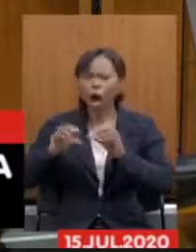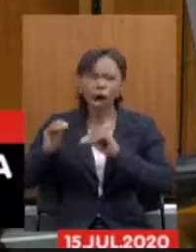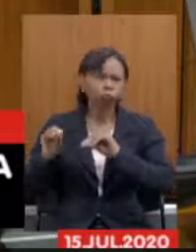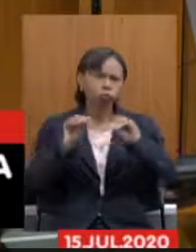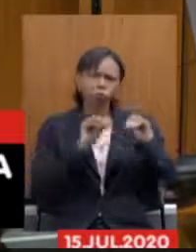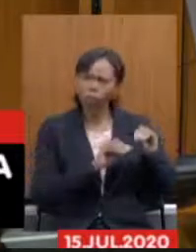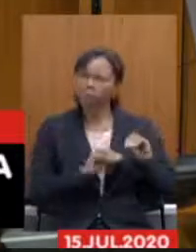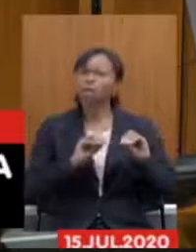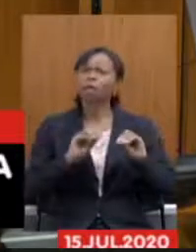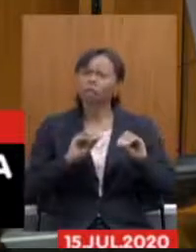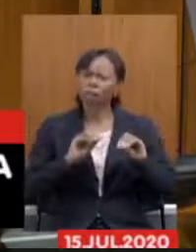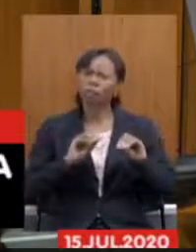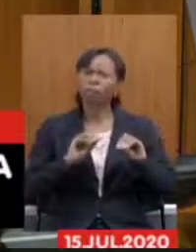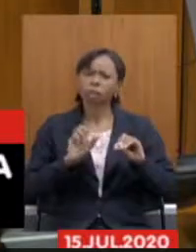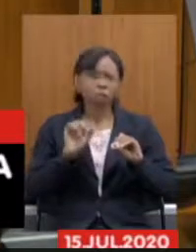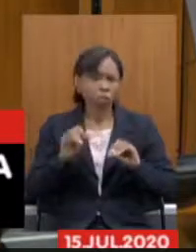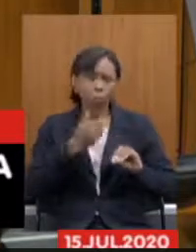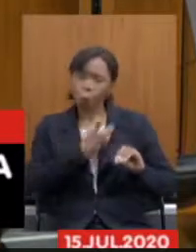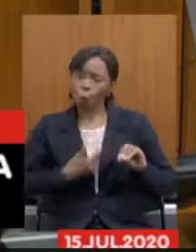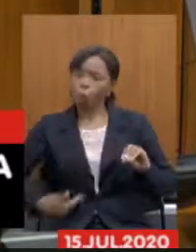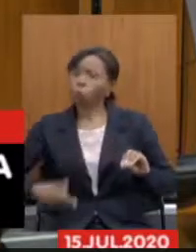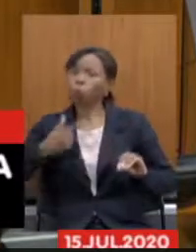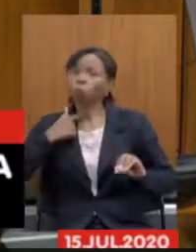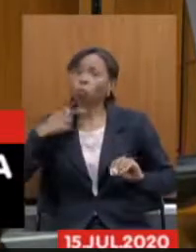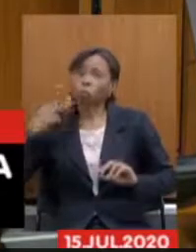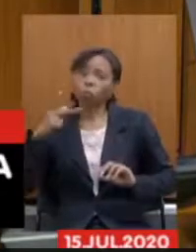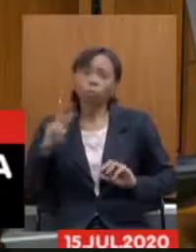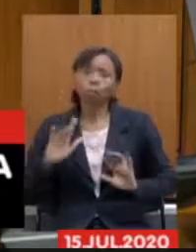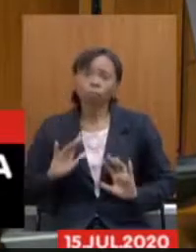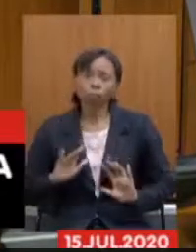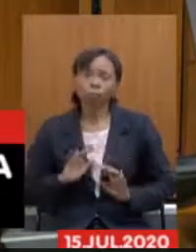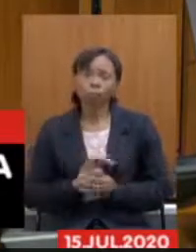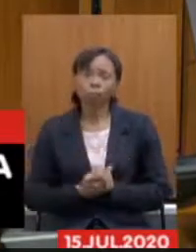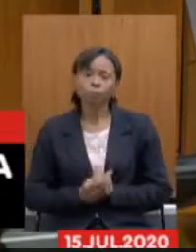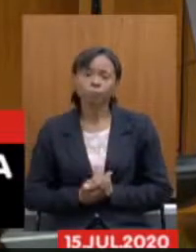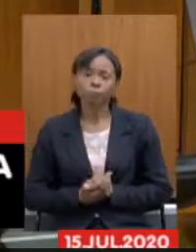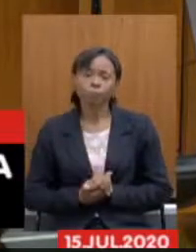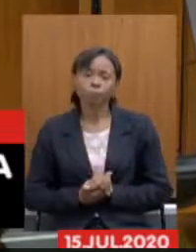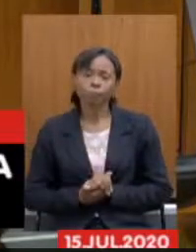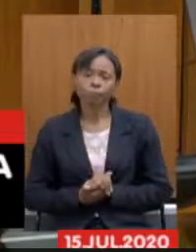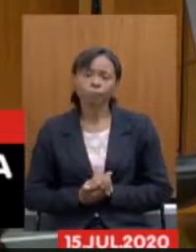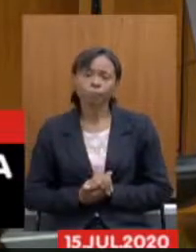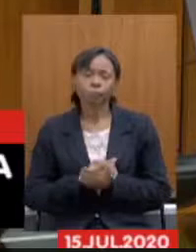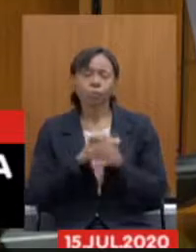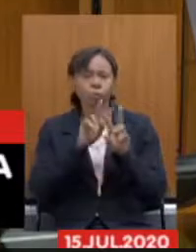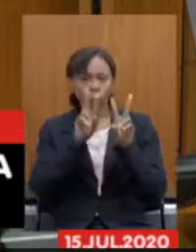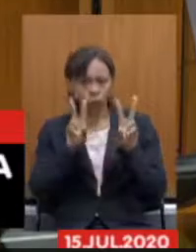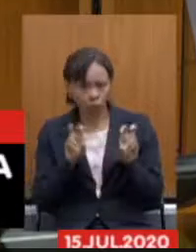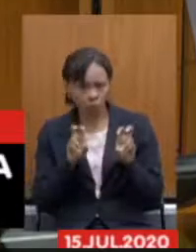governador a boa vontade do governador então dentro desse